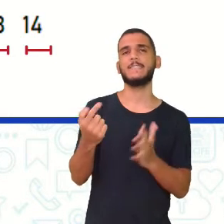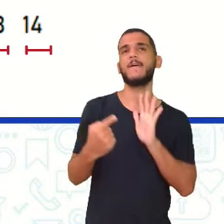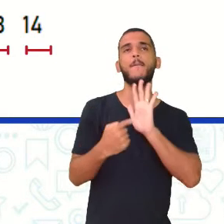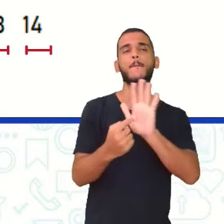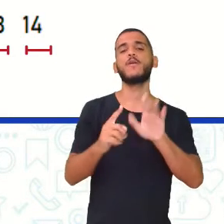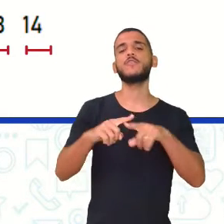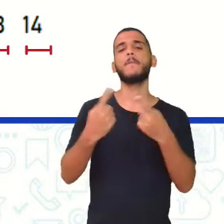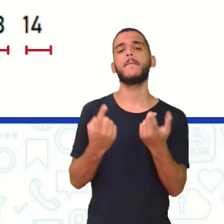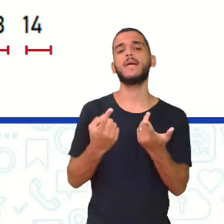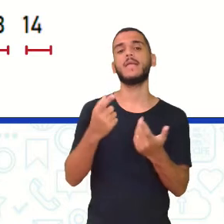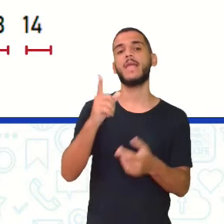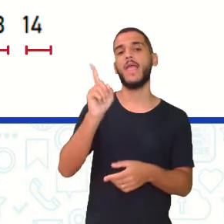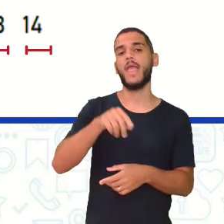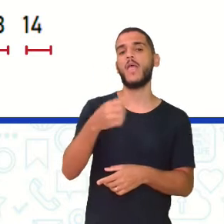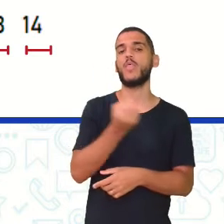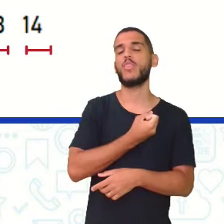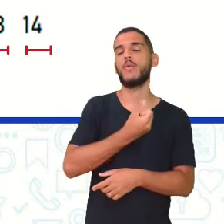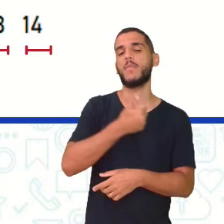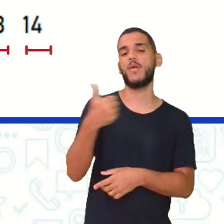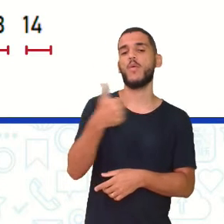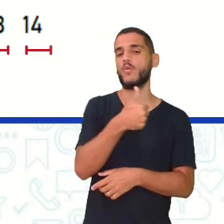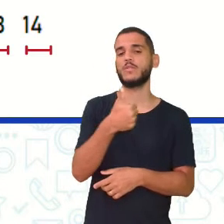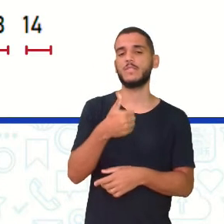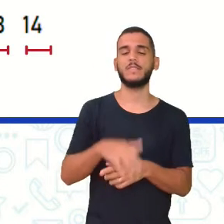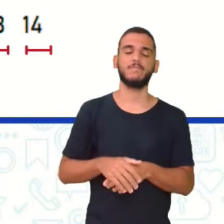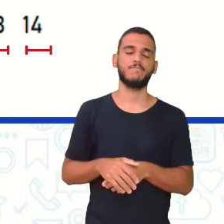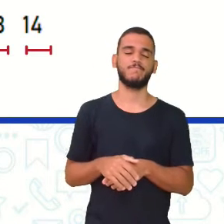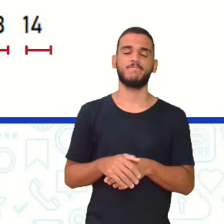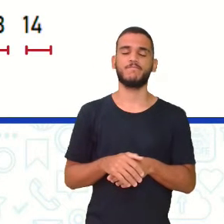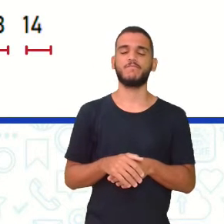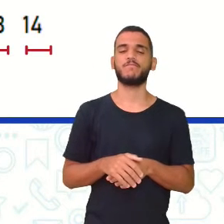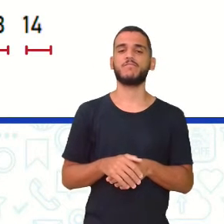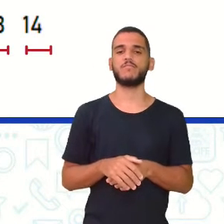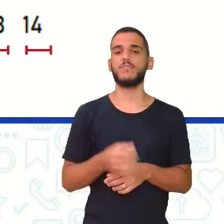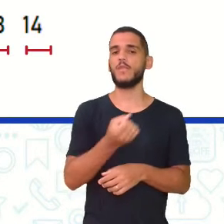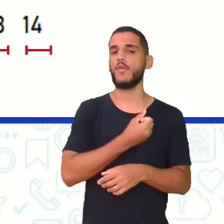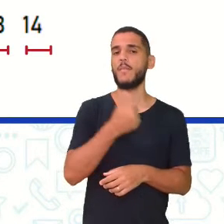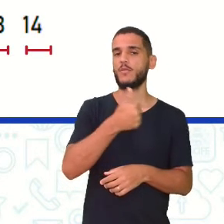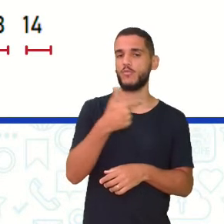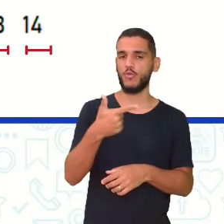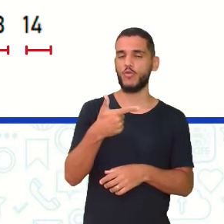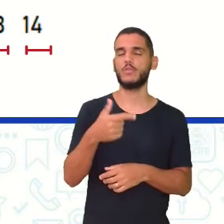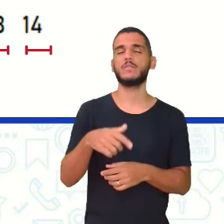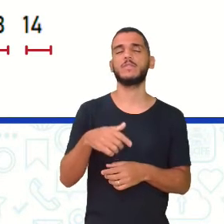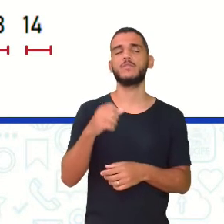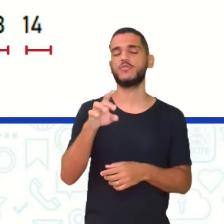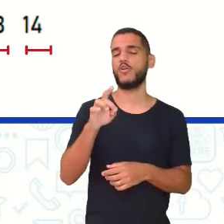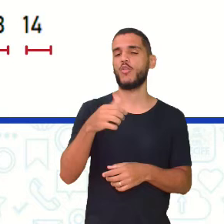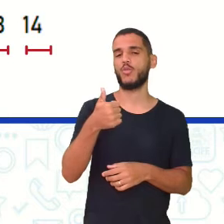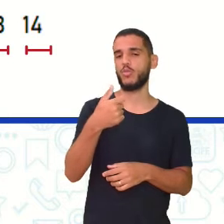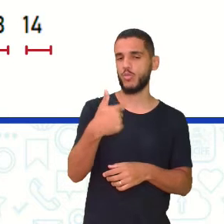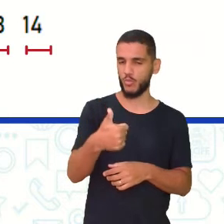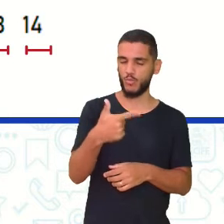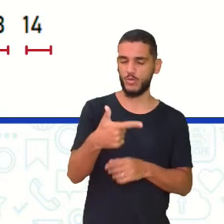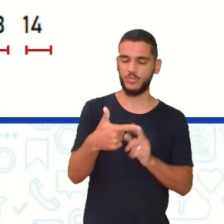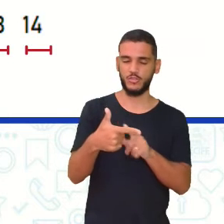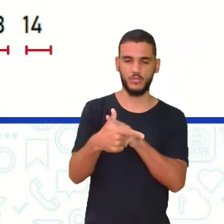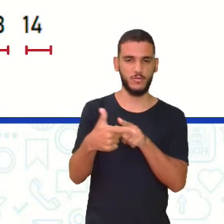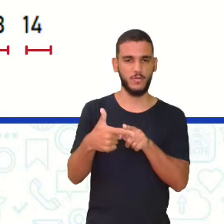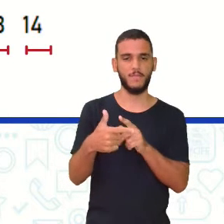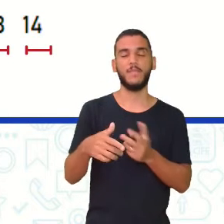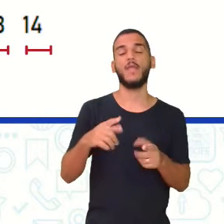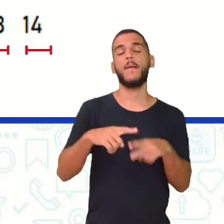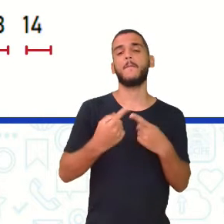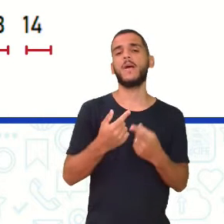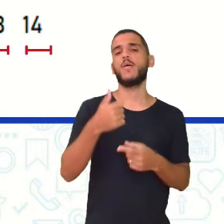11 O número 11 se repetiu 4 vezes O número 12 se repetiu 2 O número 13 se repetiu 2 E o número